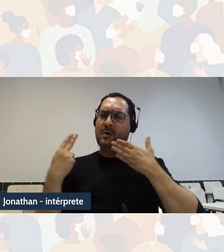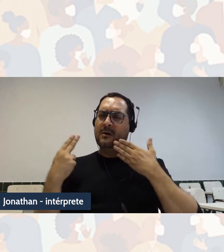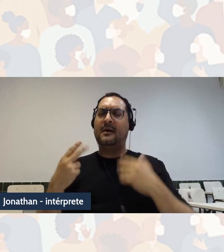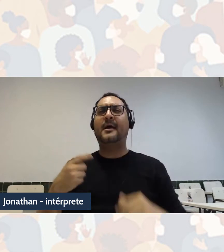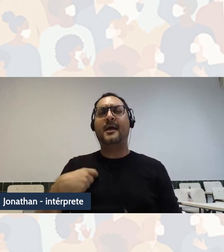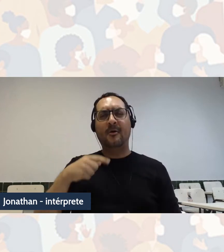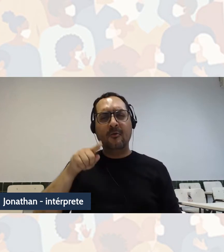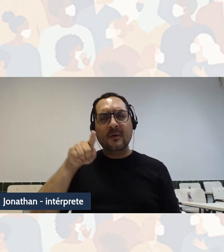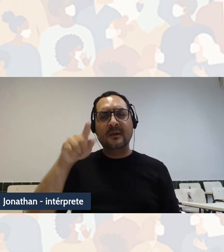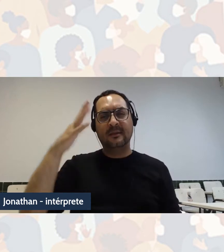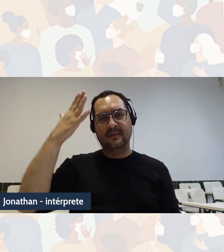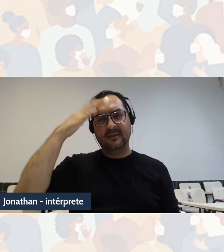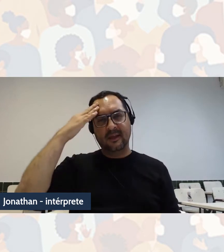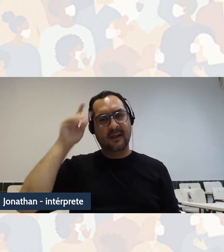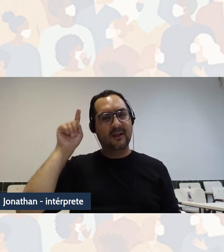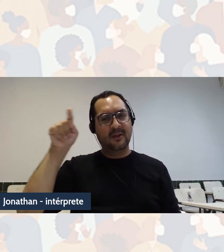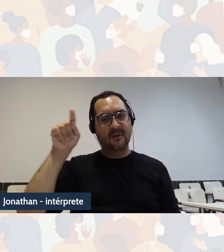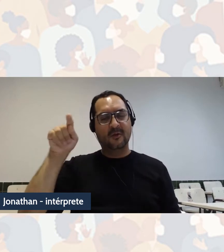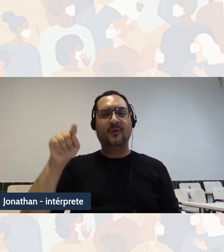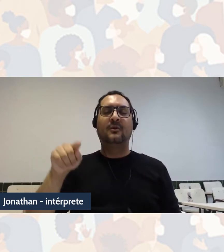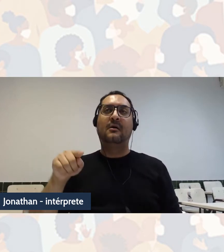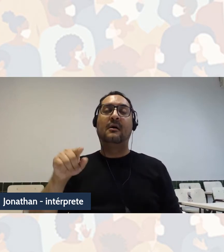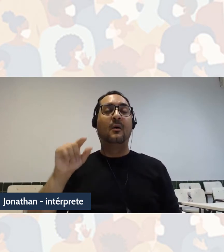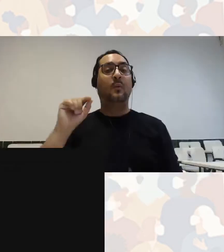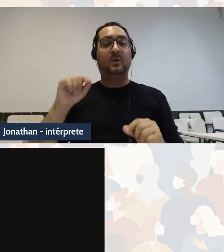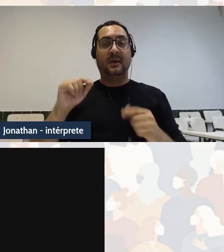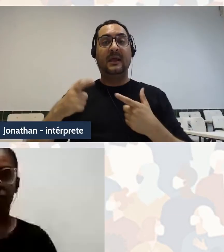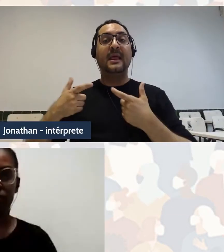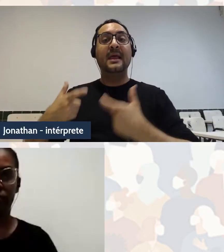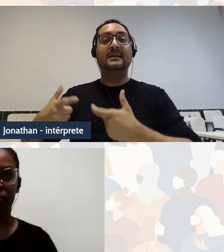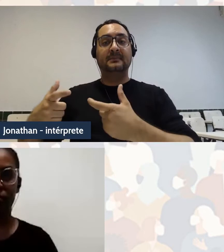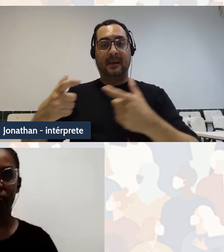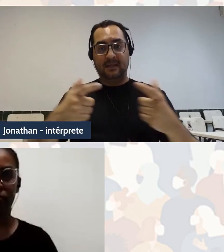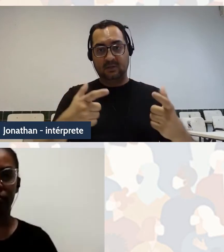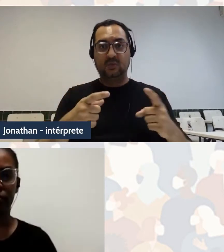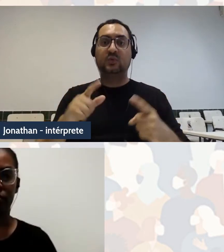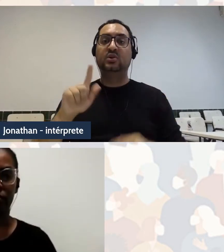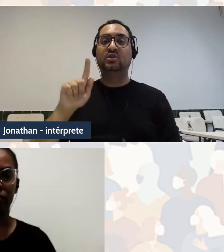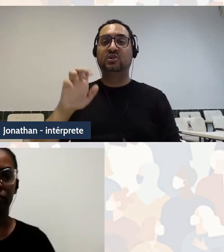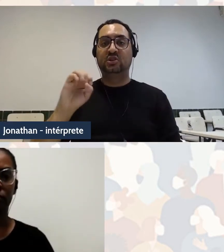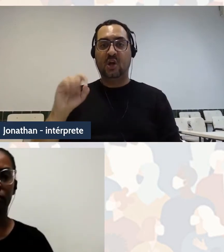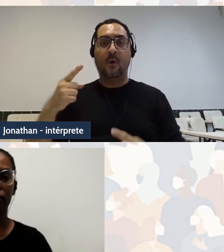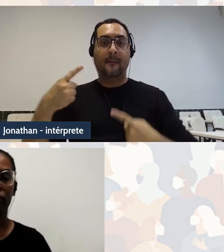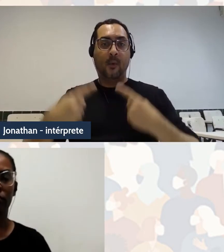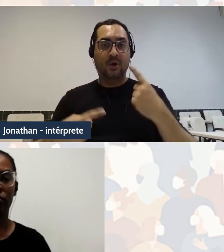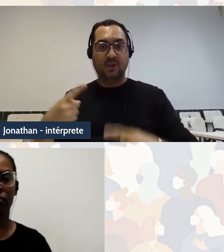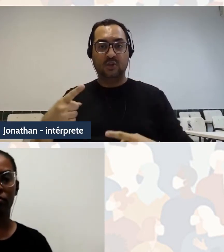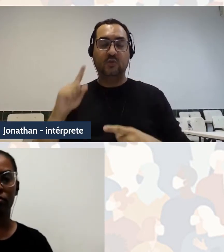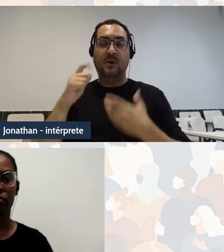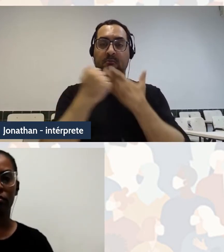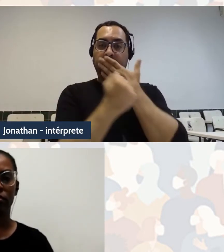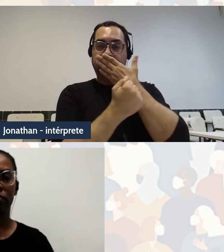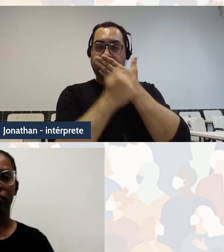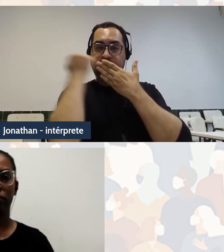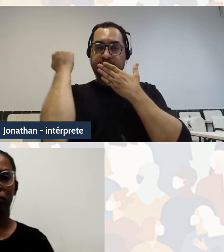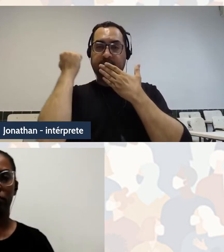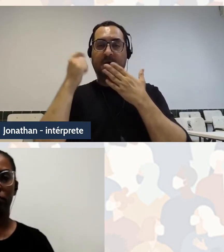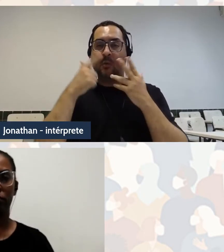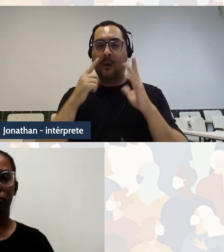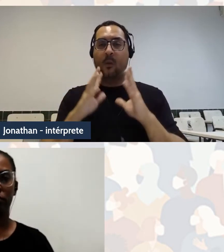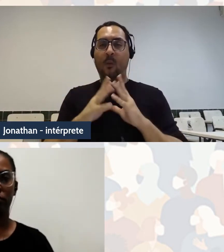espaço geopolítico em que os sujeitos enunciam e como nesses são apagados os lastros da localização